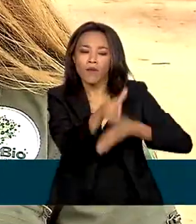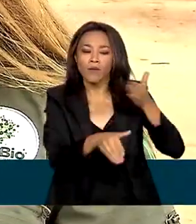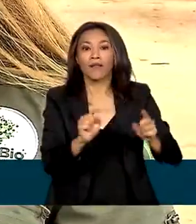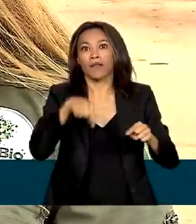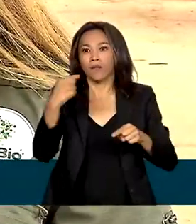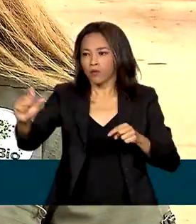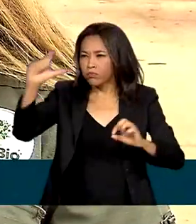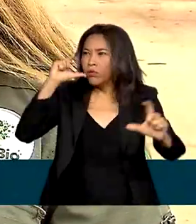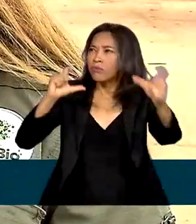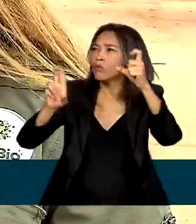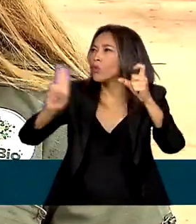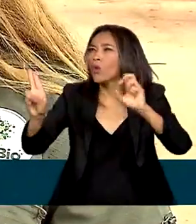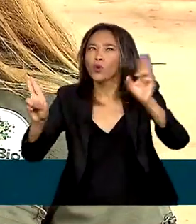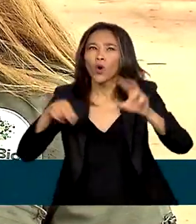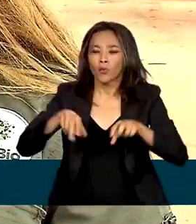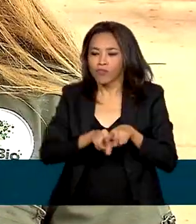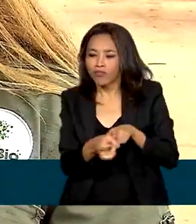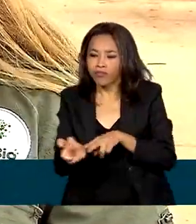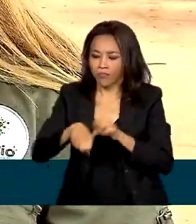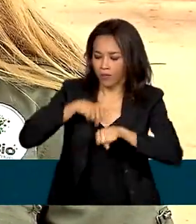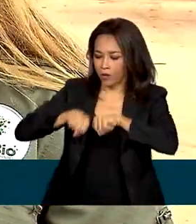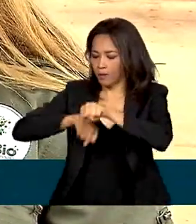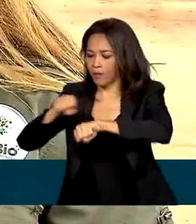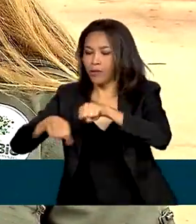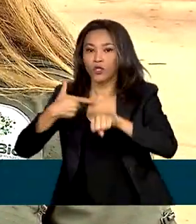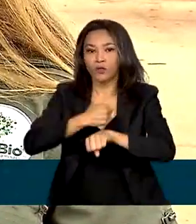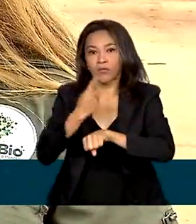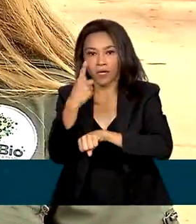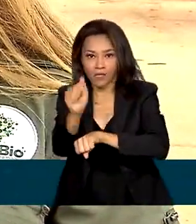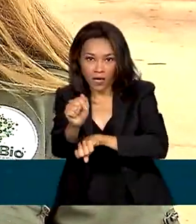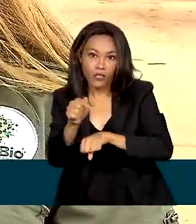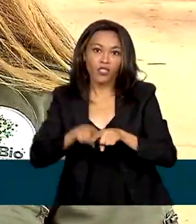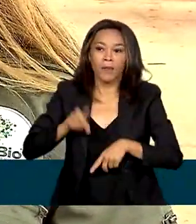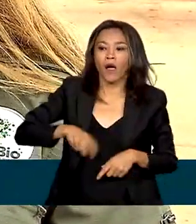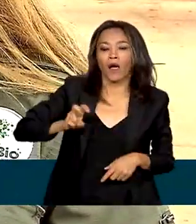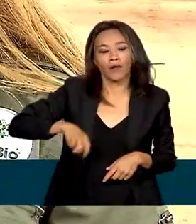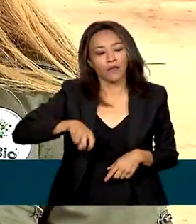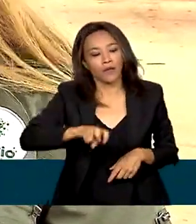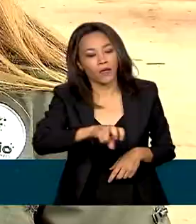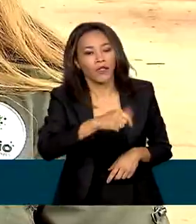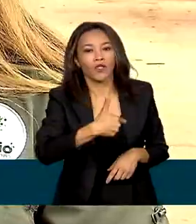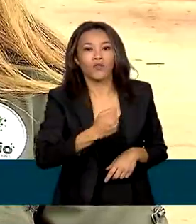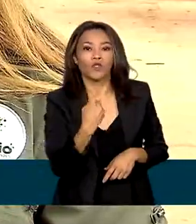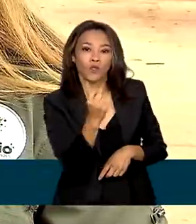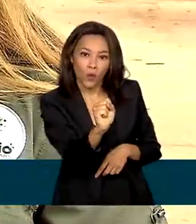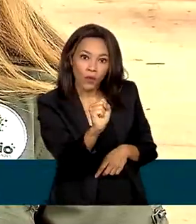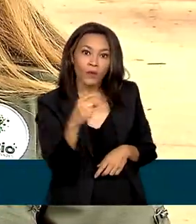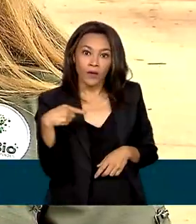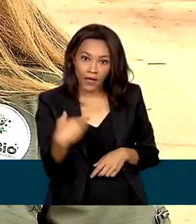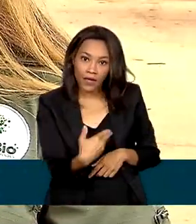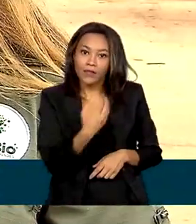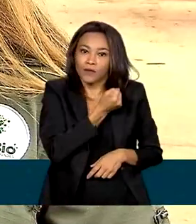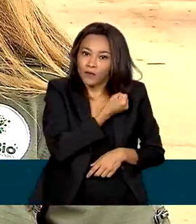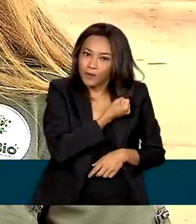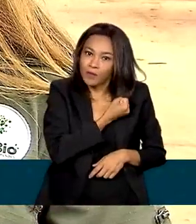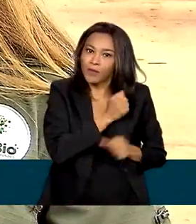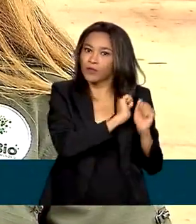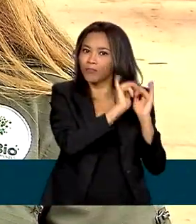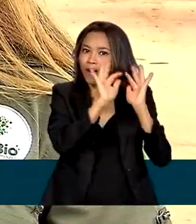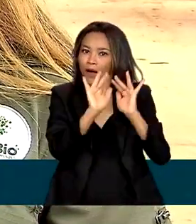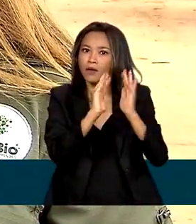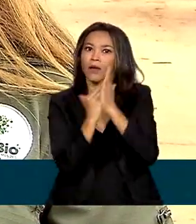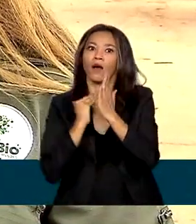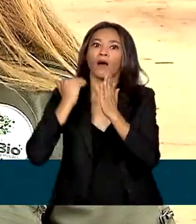das trilhas para mountain bike em 2017 e as trilhas de caminhada em 2018, esse dado de visitação